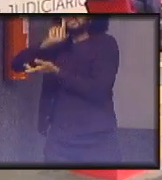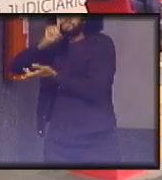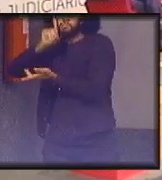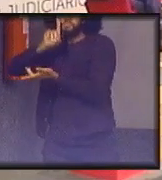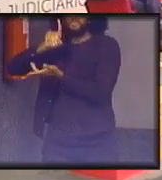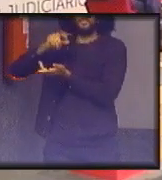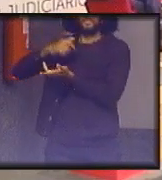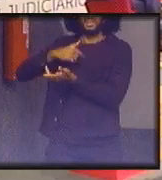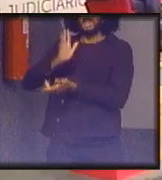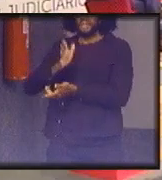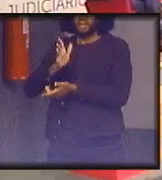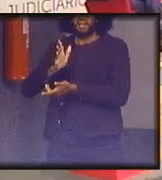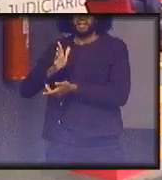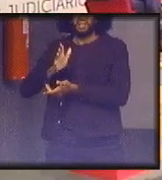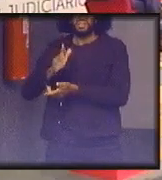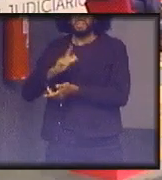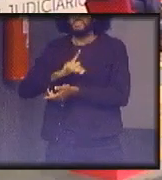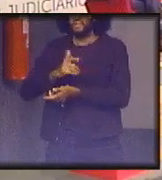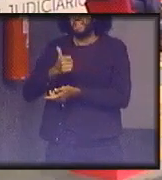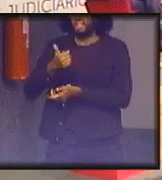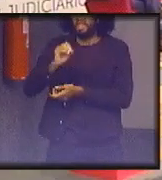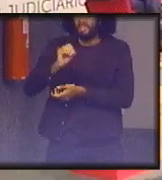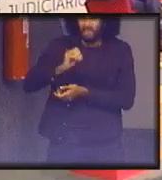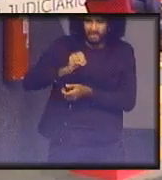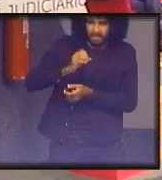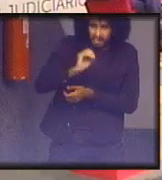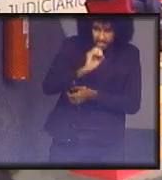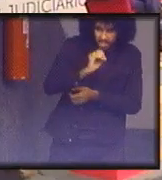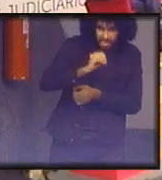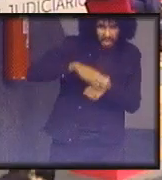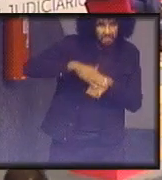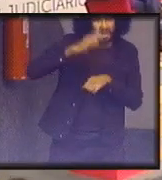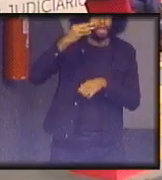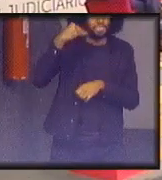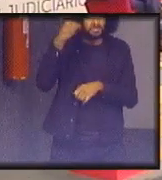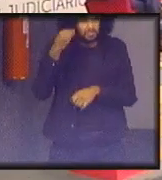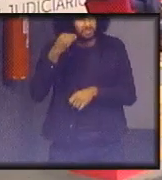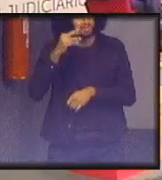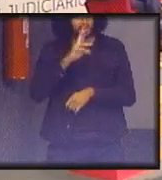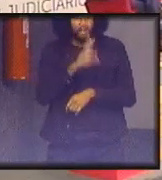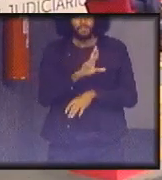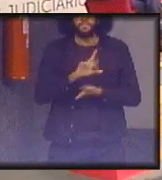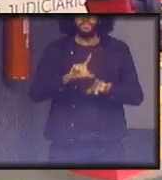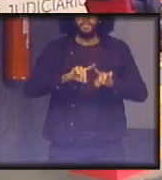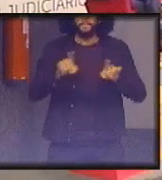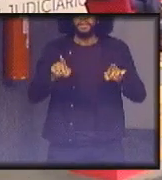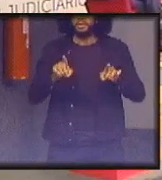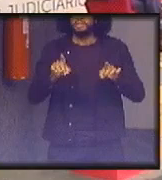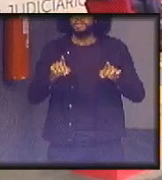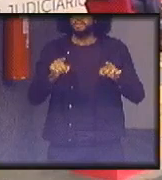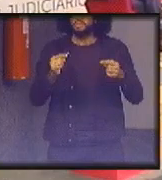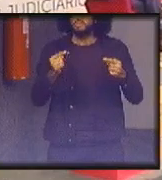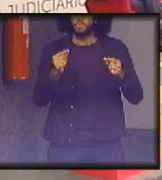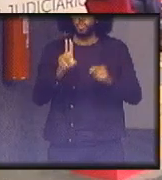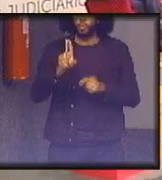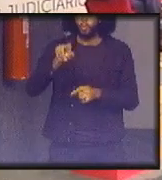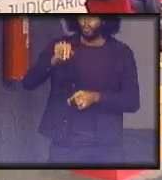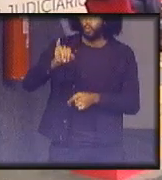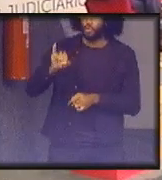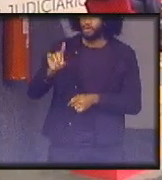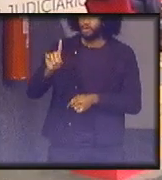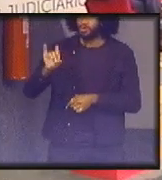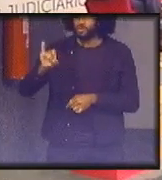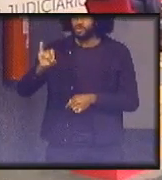uma centena de casos de bons resultados disso daí mas eles são unidimensionais eu tenho